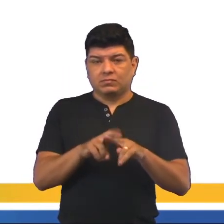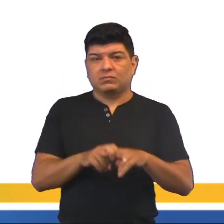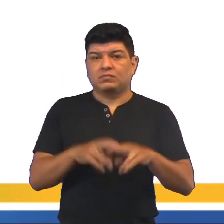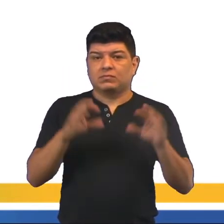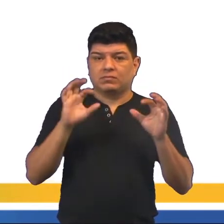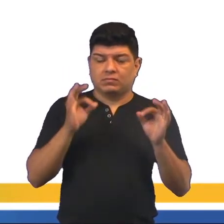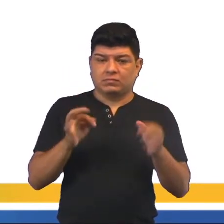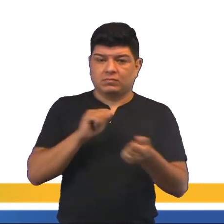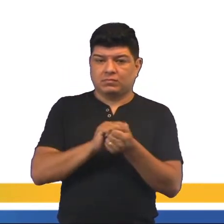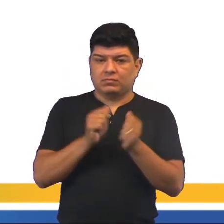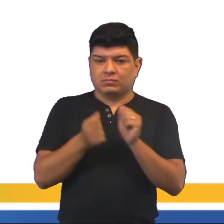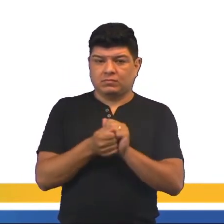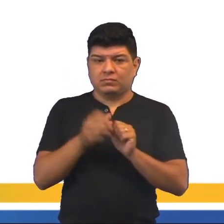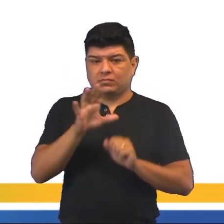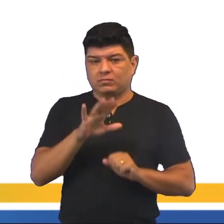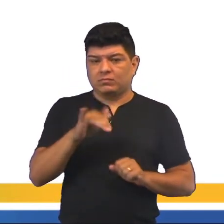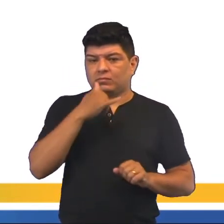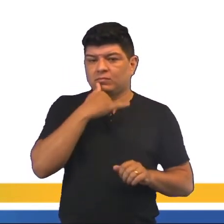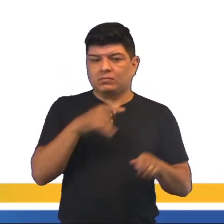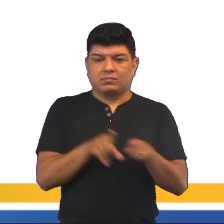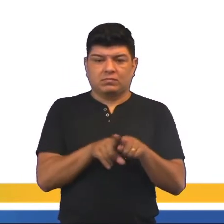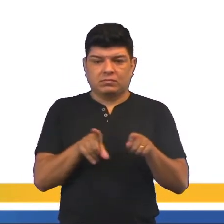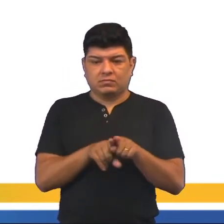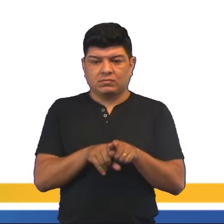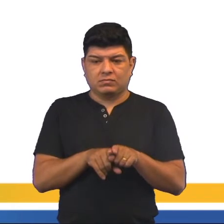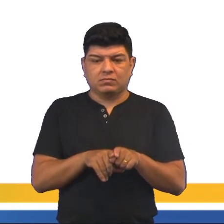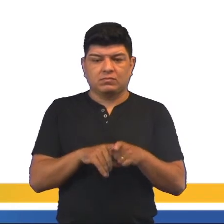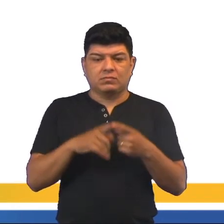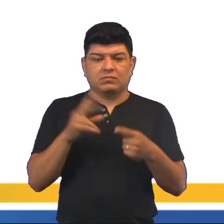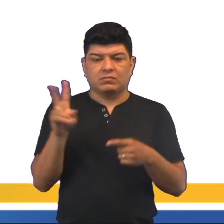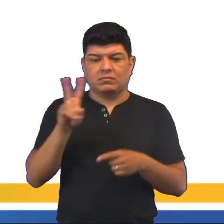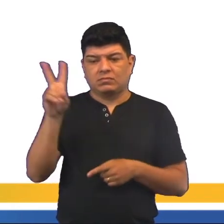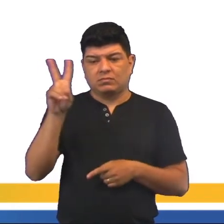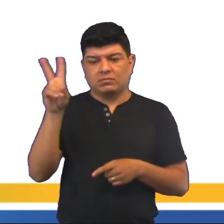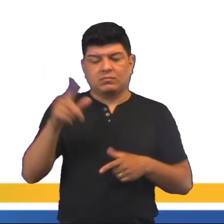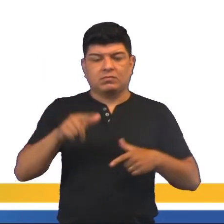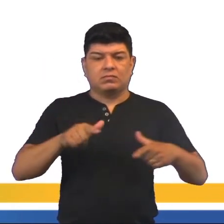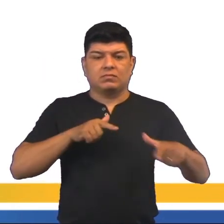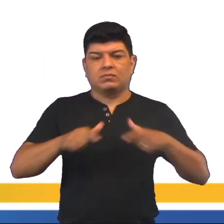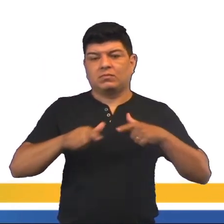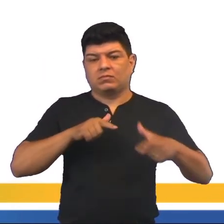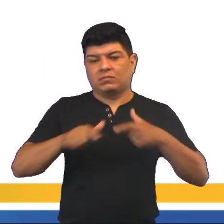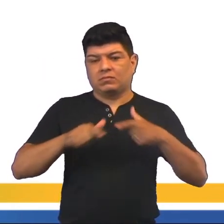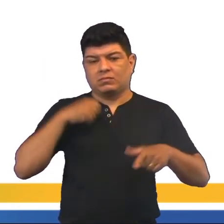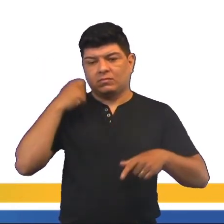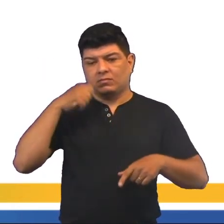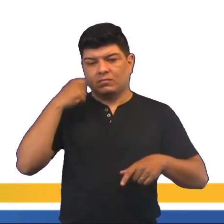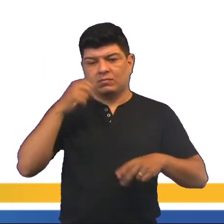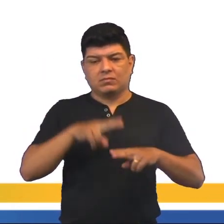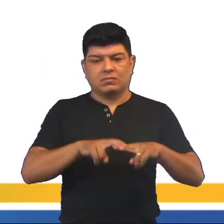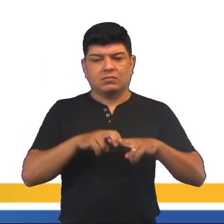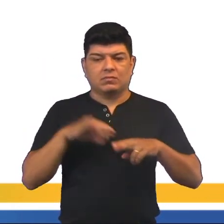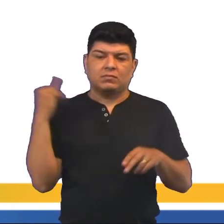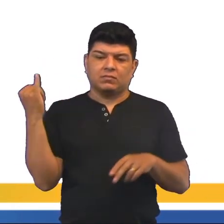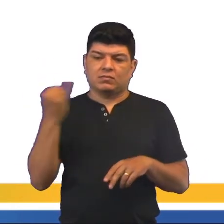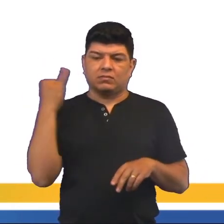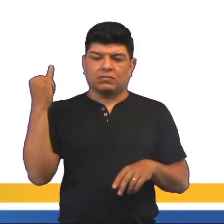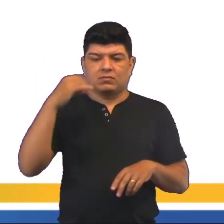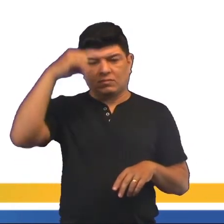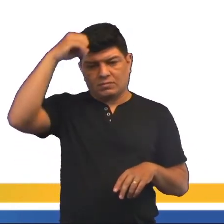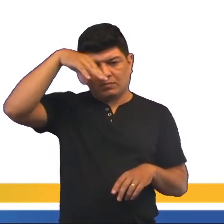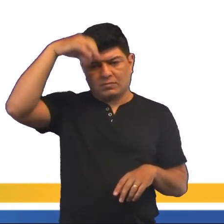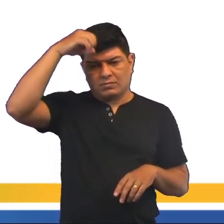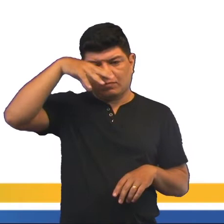adequados ao clima do drama, né? E a valorização do trabalho do ator. Então, veja a importância do